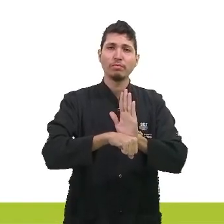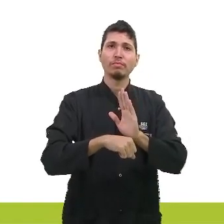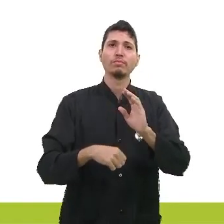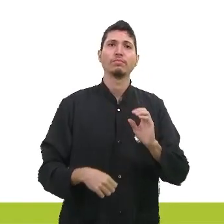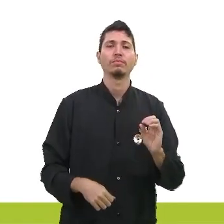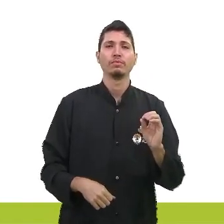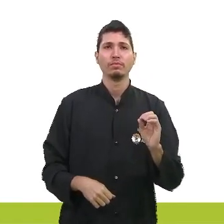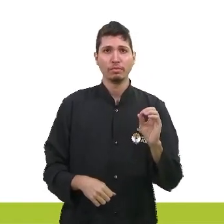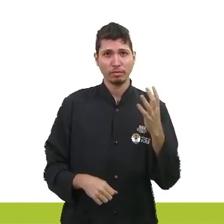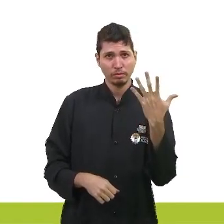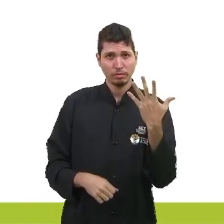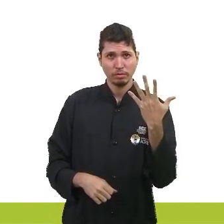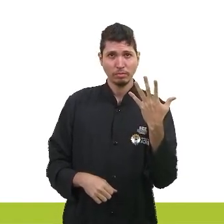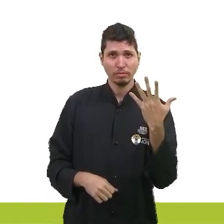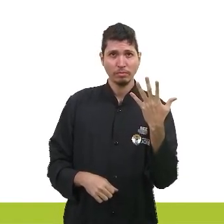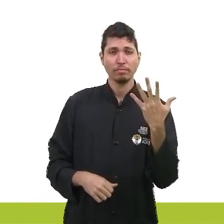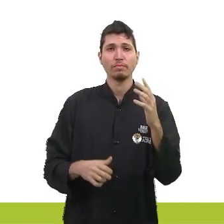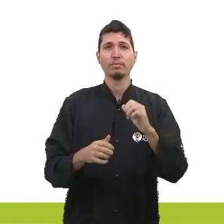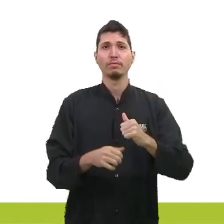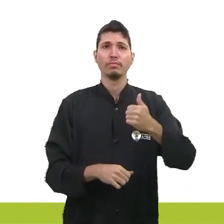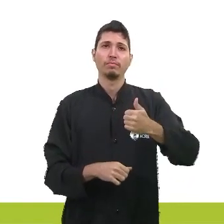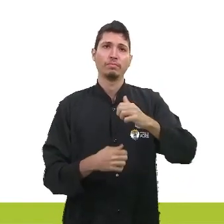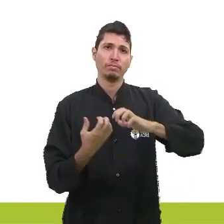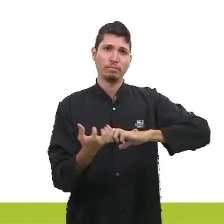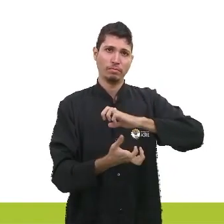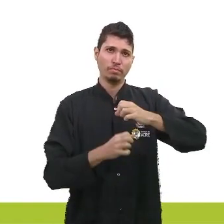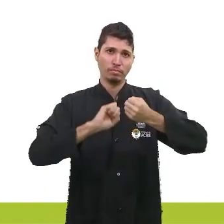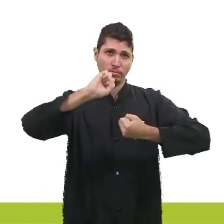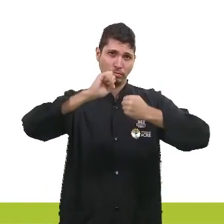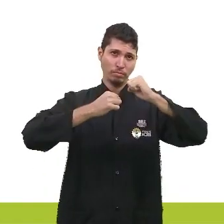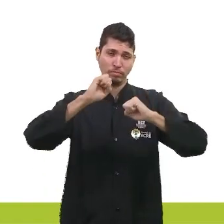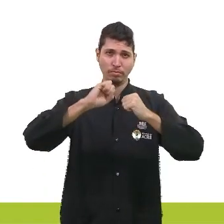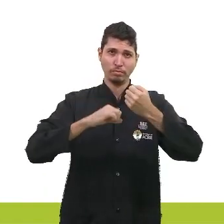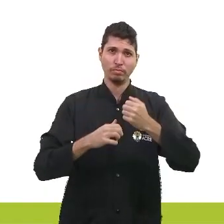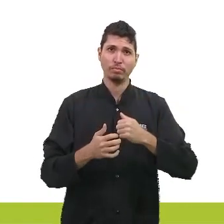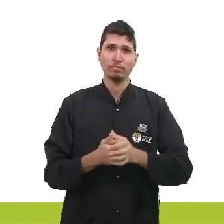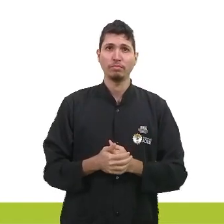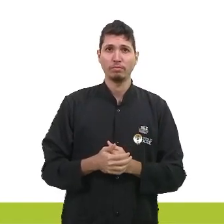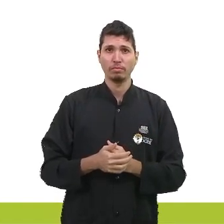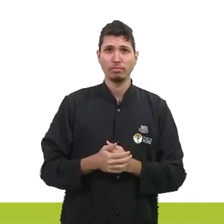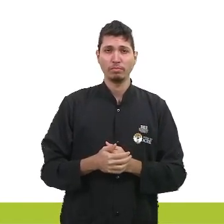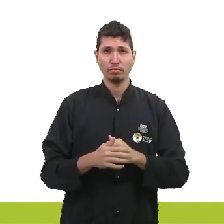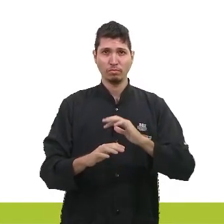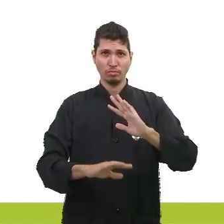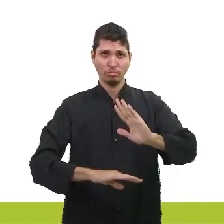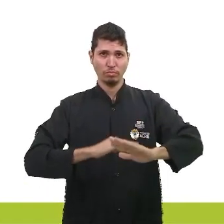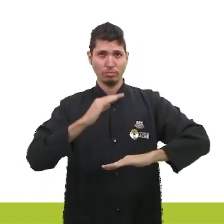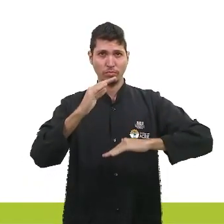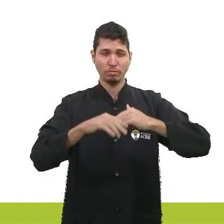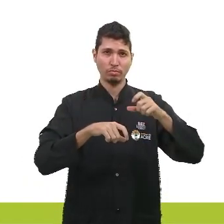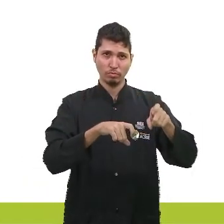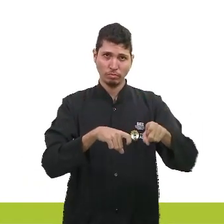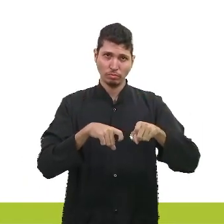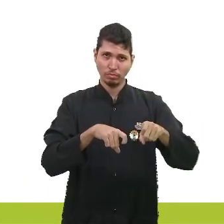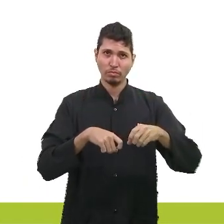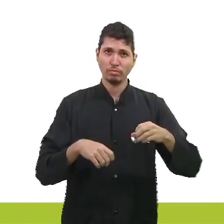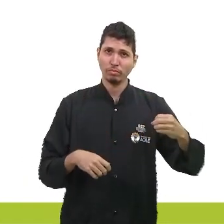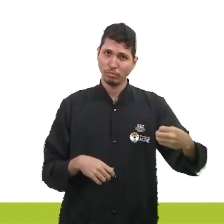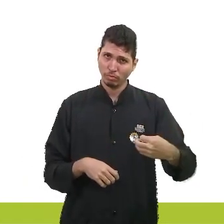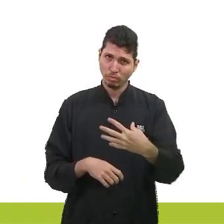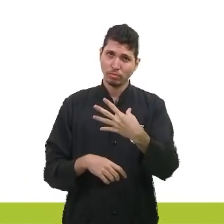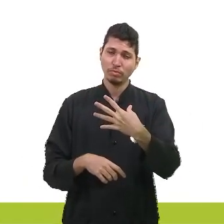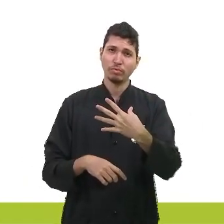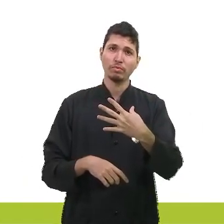da primeira revolução industrial. Primeiro fator, avanços agrícolas. Uso de novas técnicas e